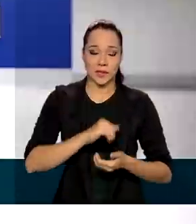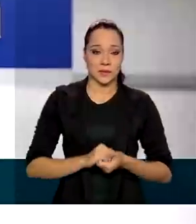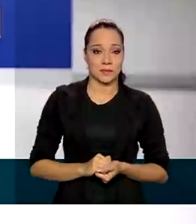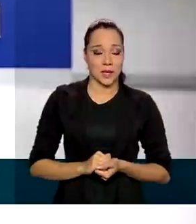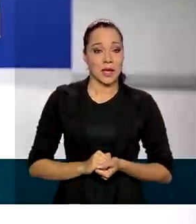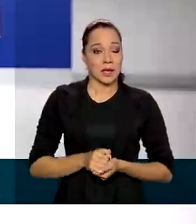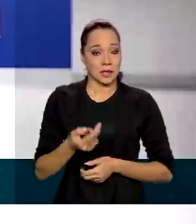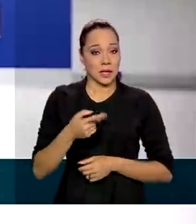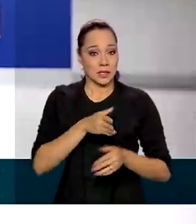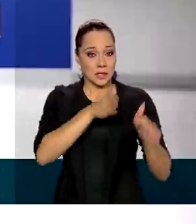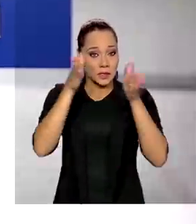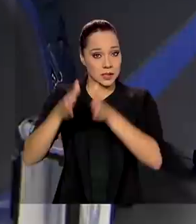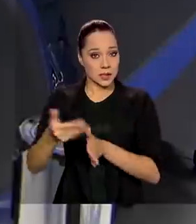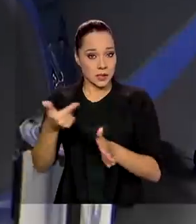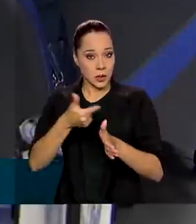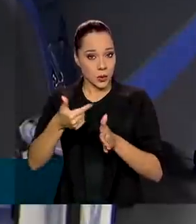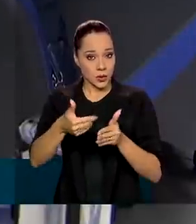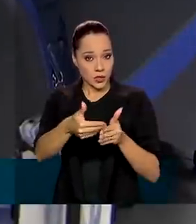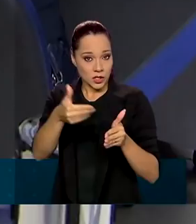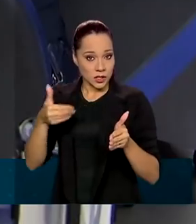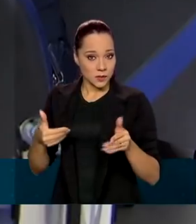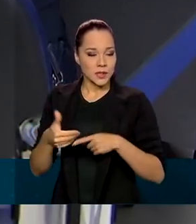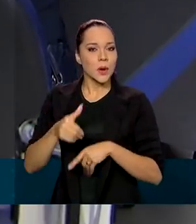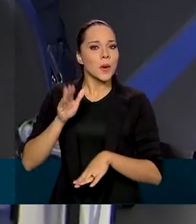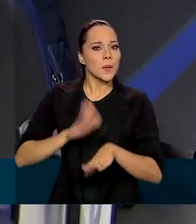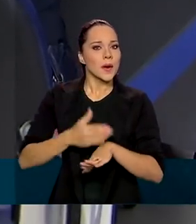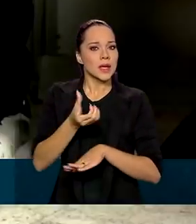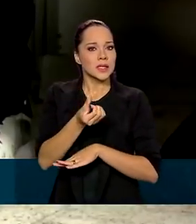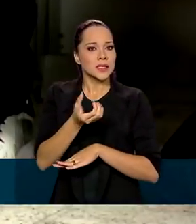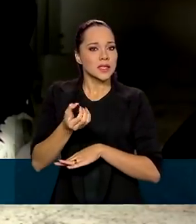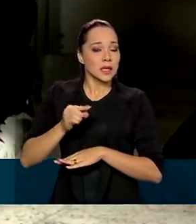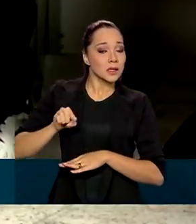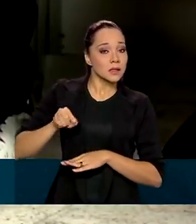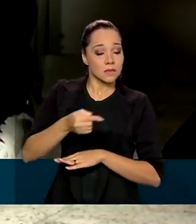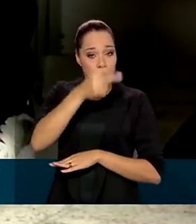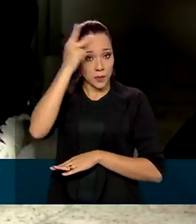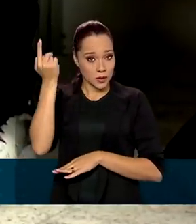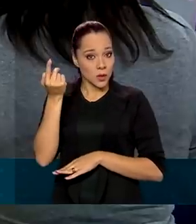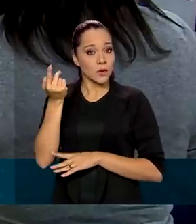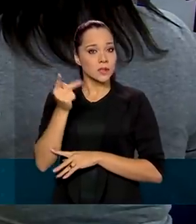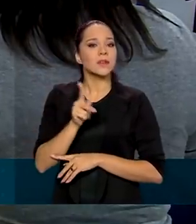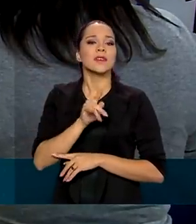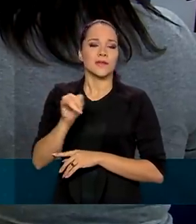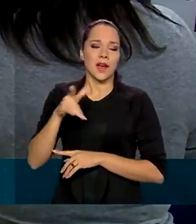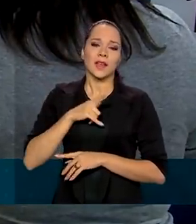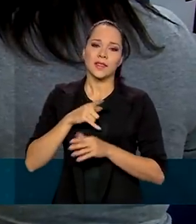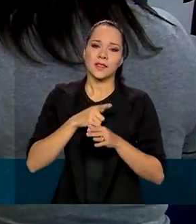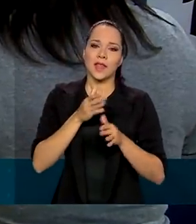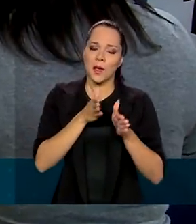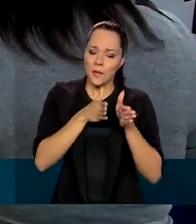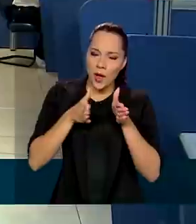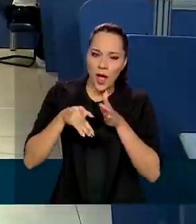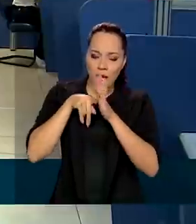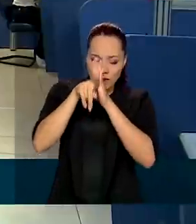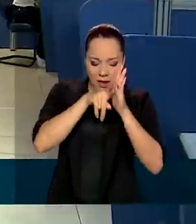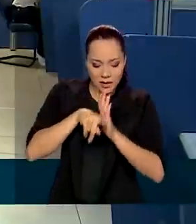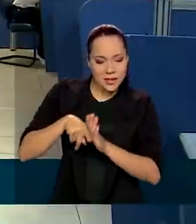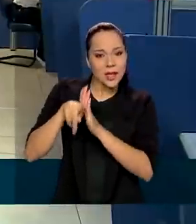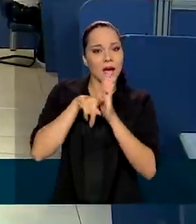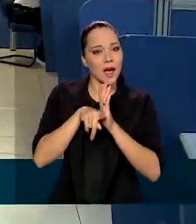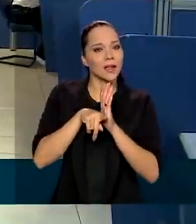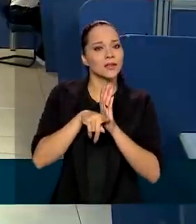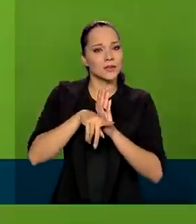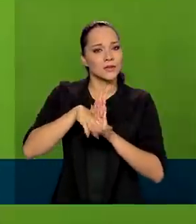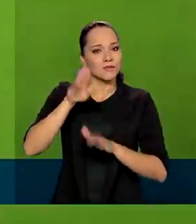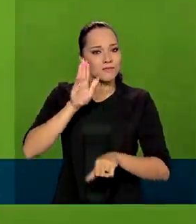Nessa segunda etapa de antecipação, mais de 600 mil segurados terão seus processos analisados de forma